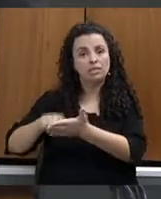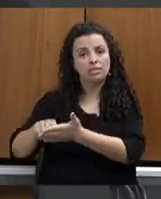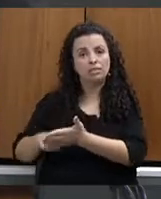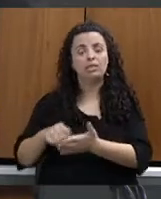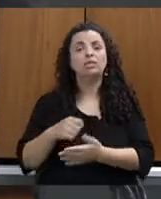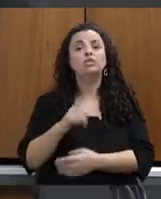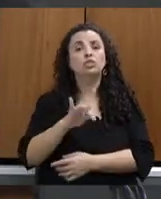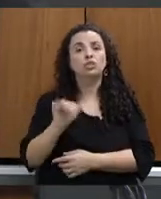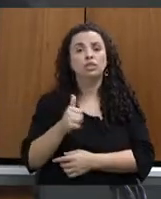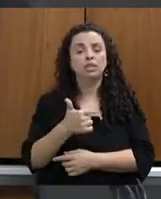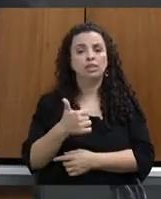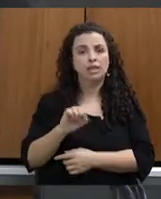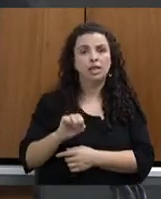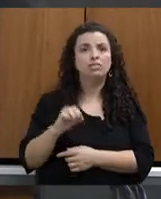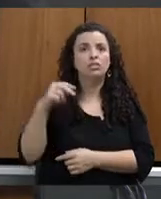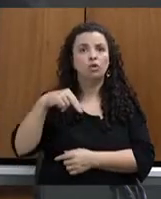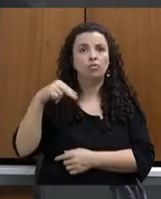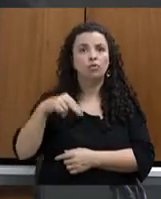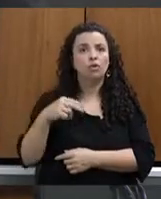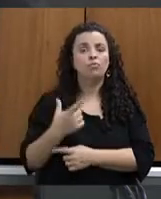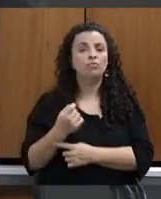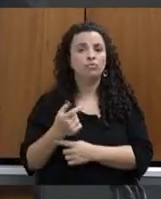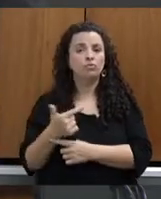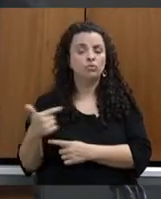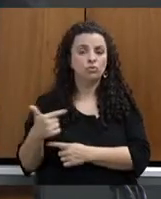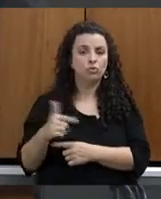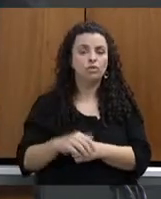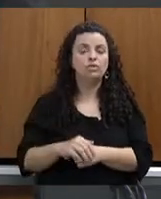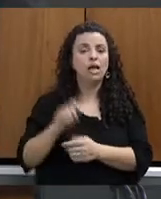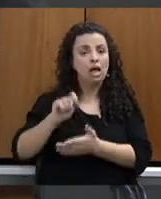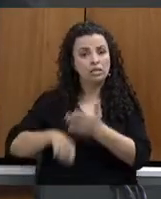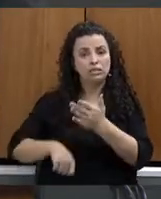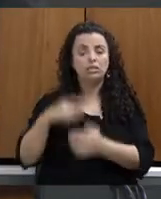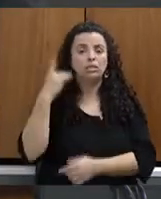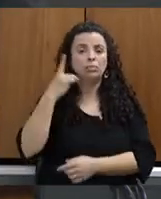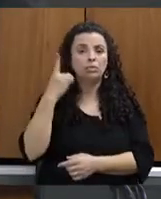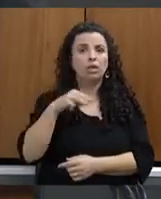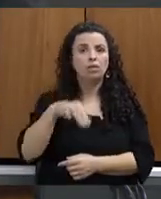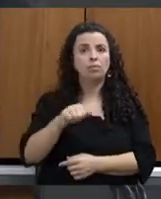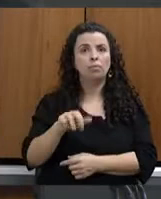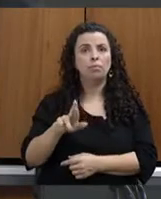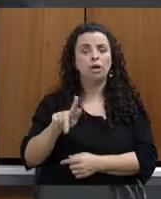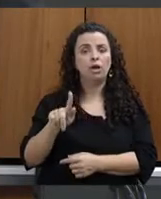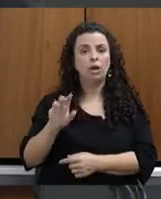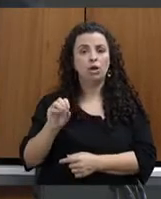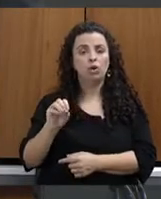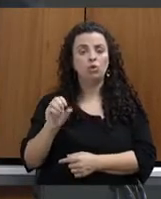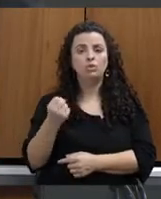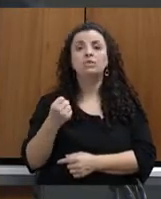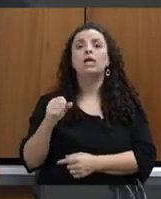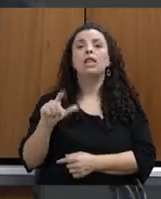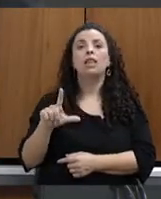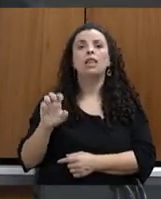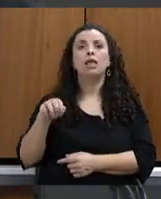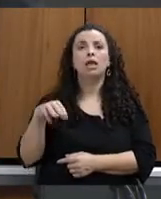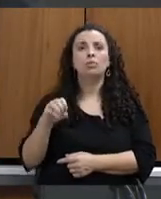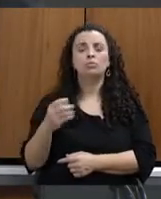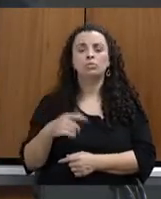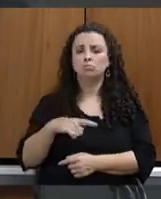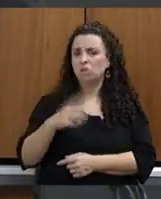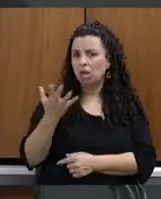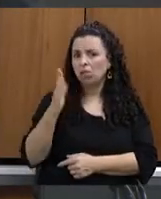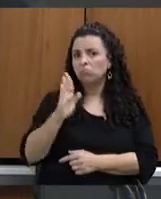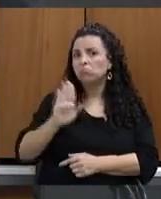deputado Marcos Lemos. Algum... Eu passaria votação em globo. Alguém requer